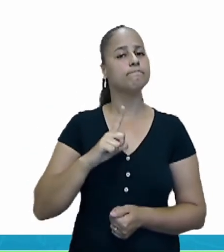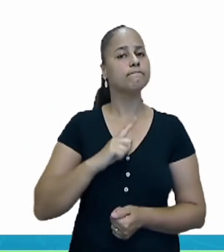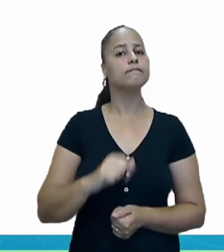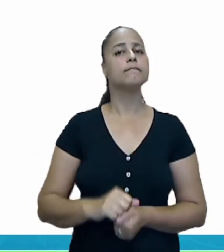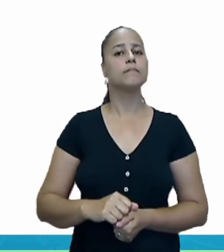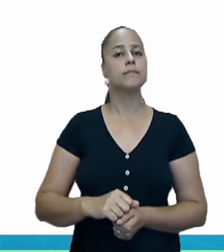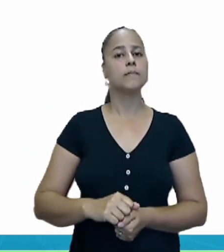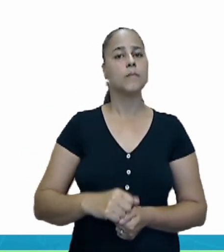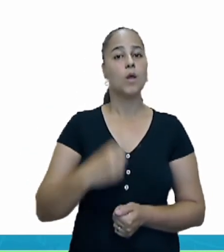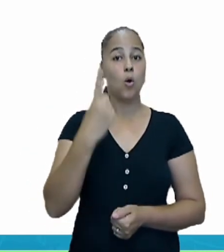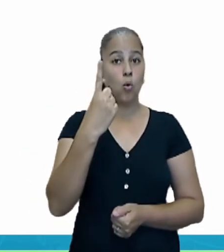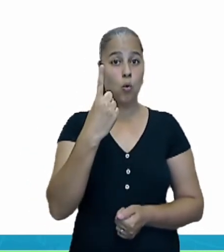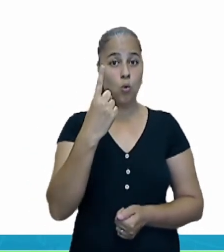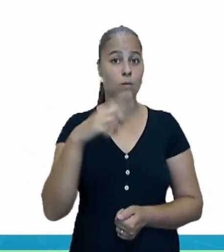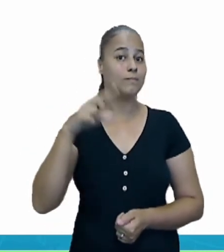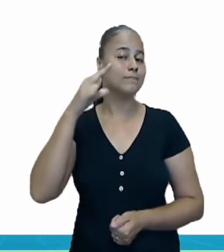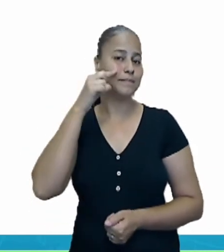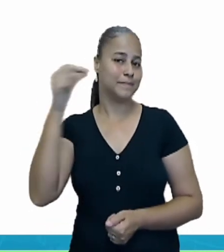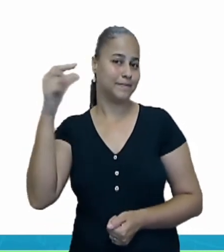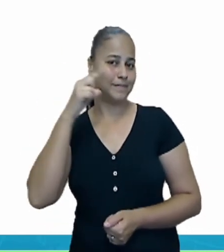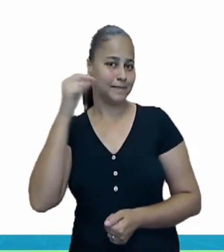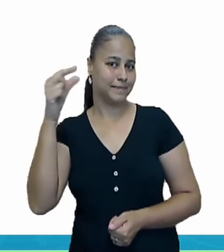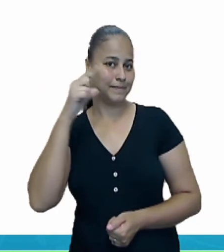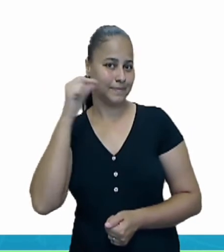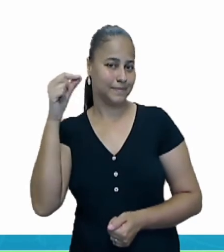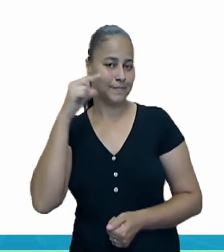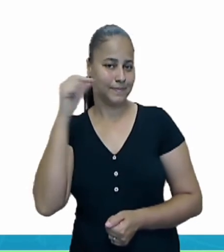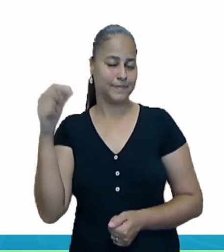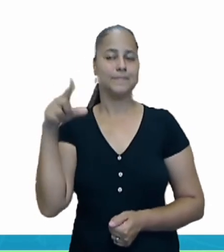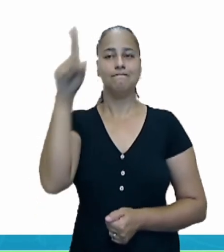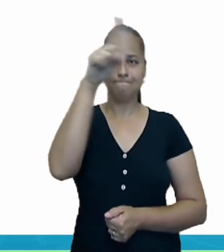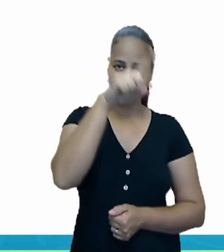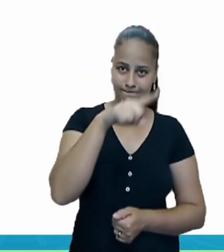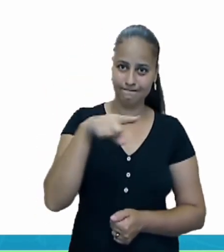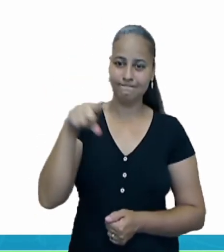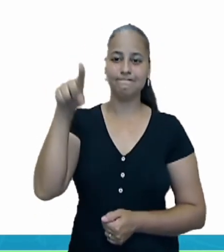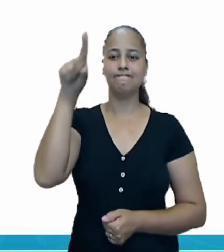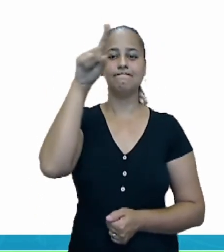têm muitos gatos.